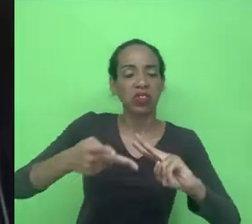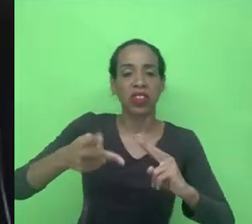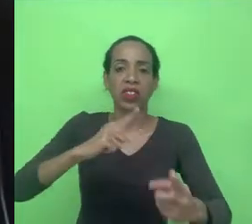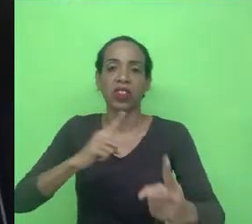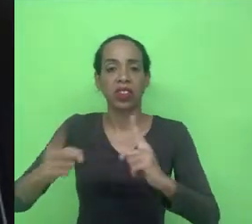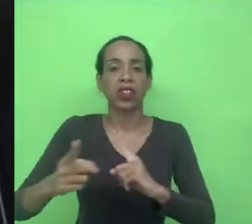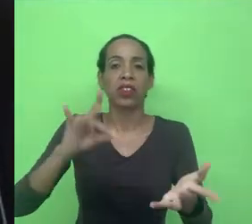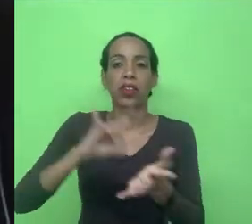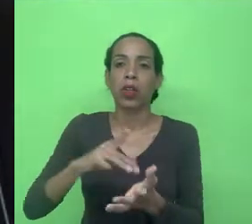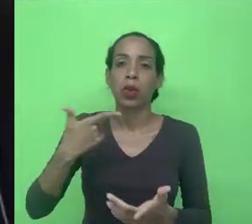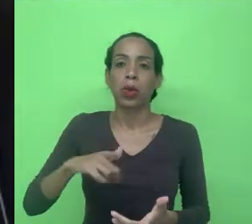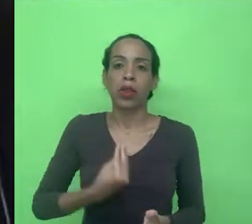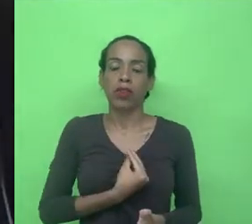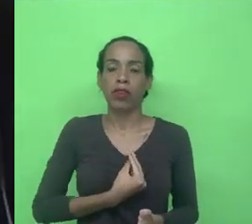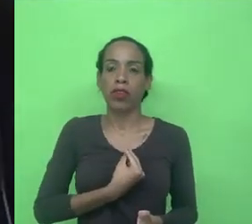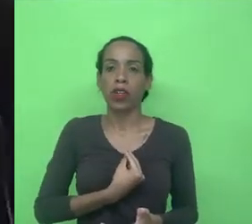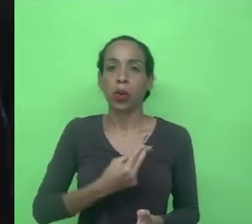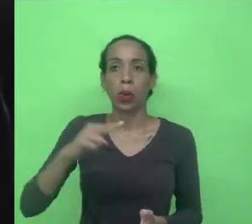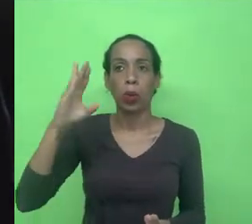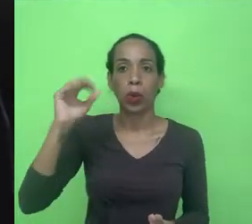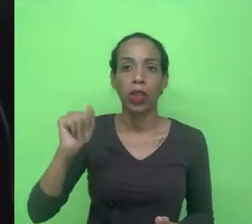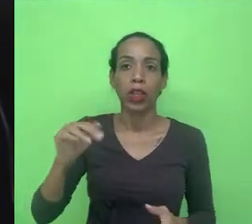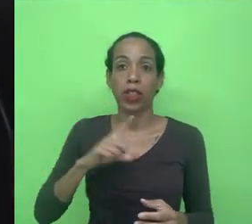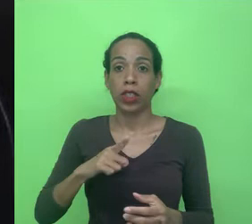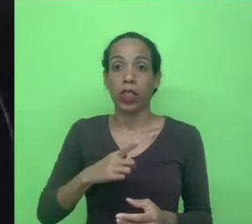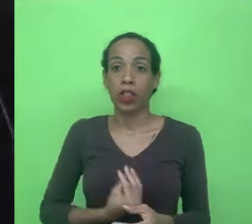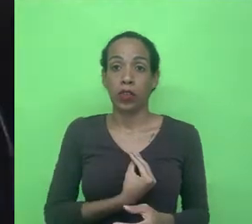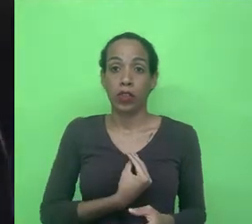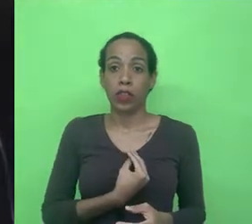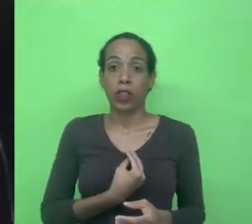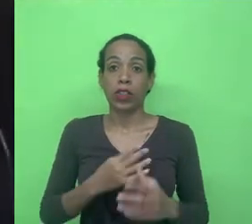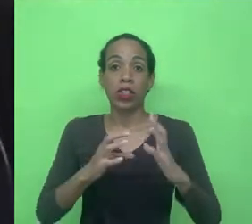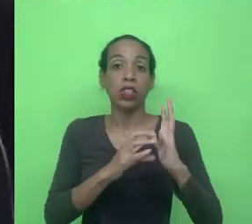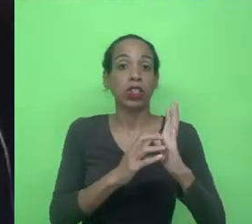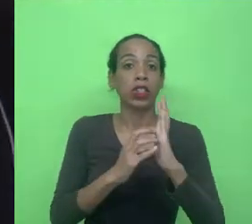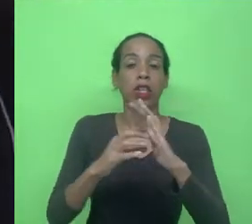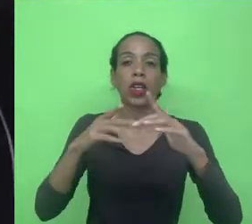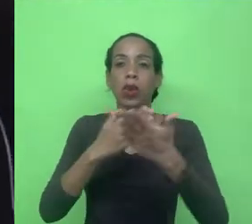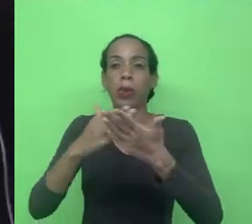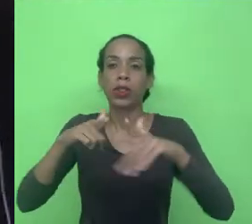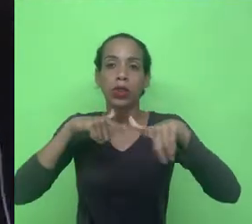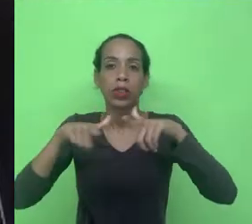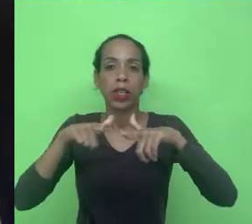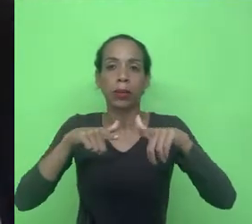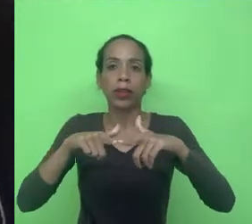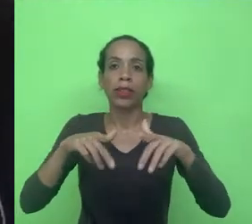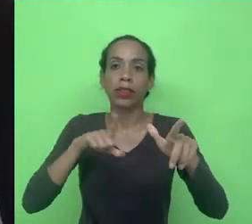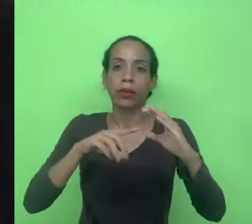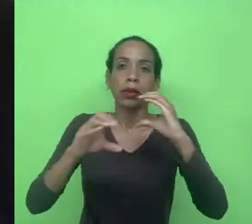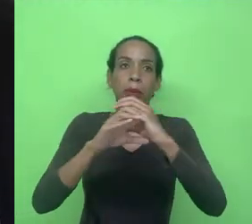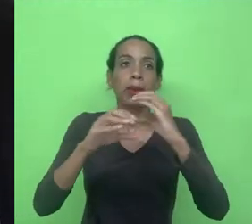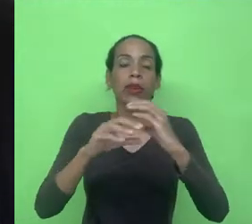não existe uma definição única para a soberania de dados eu li por exemplo alguns trabalhos sobre soberania de dados de comunidades indígenas